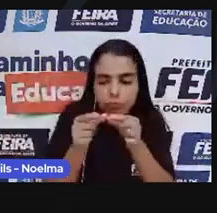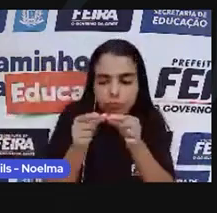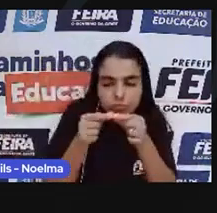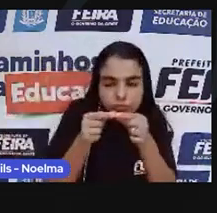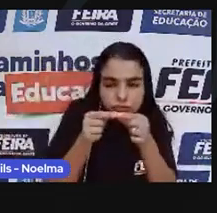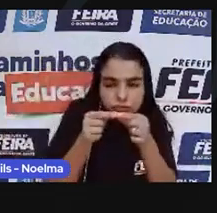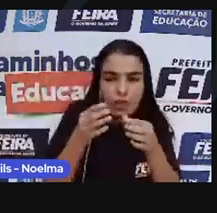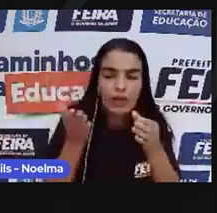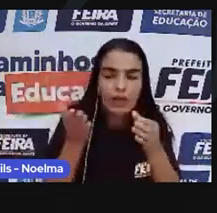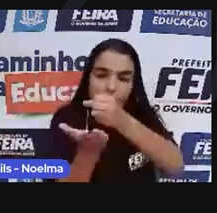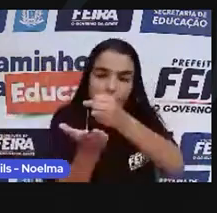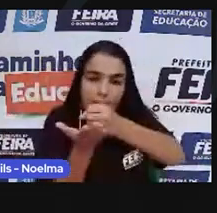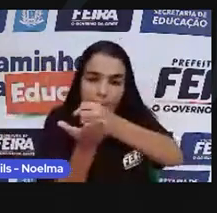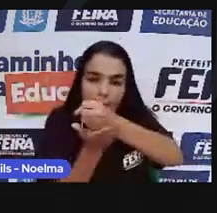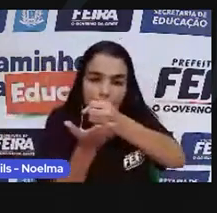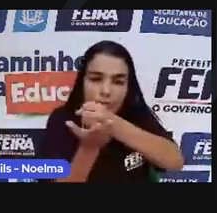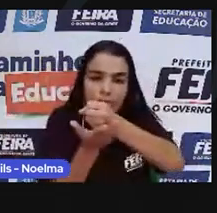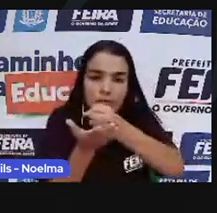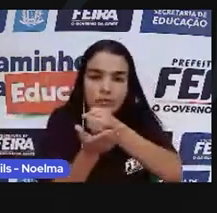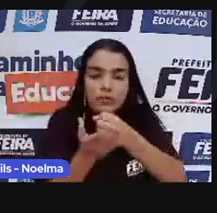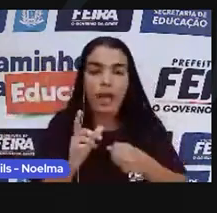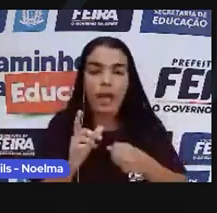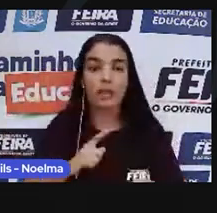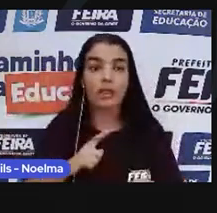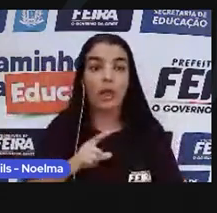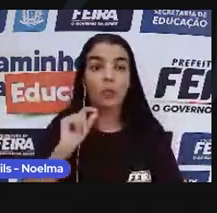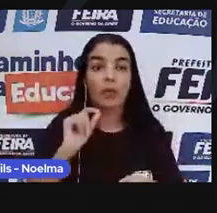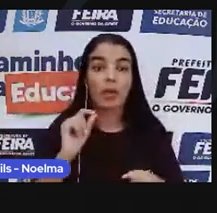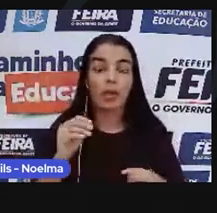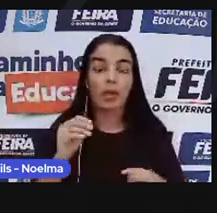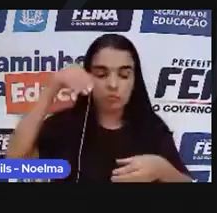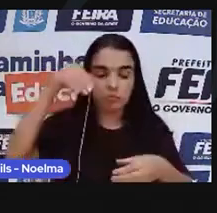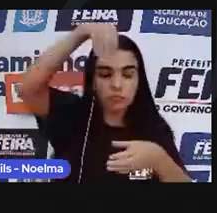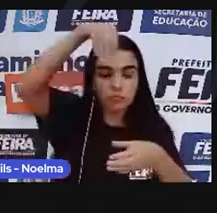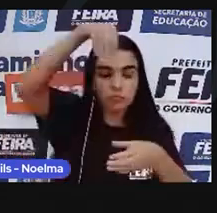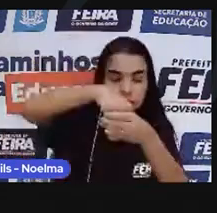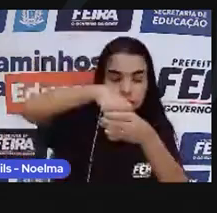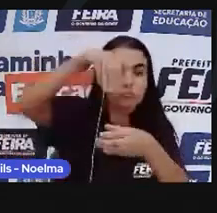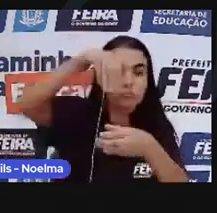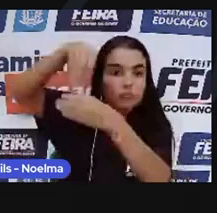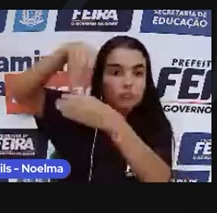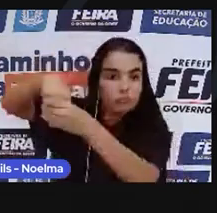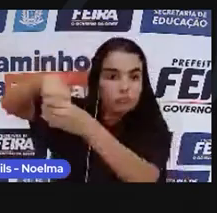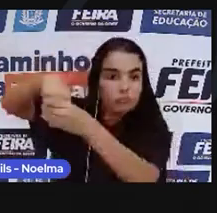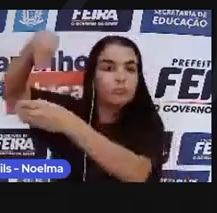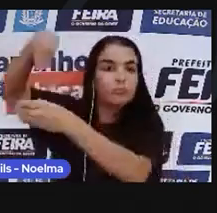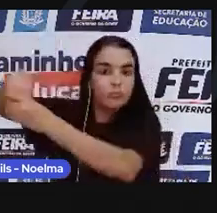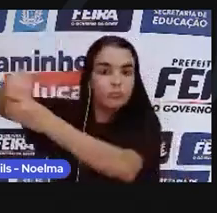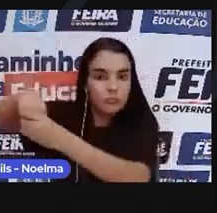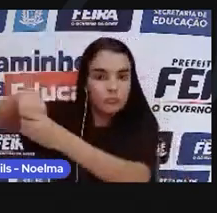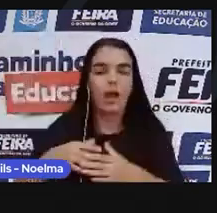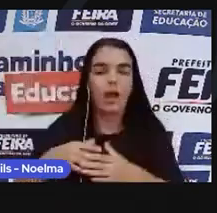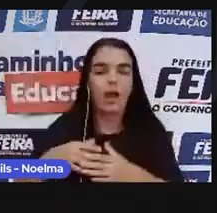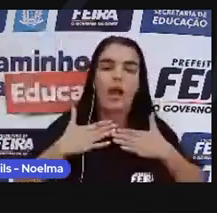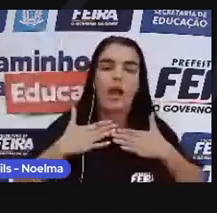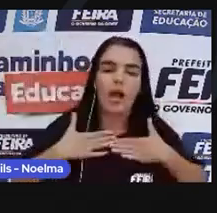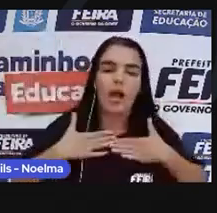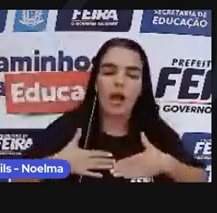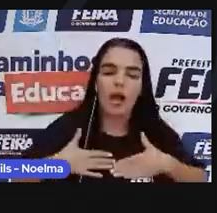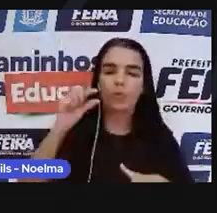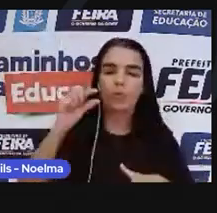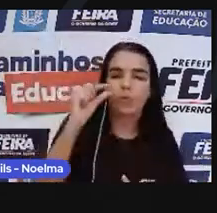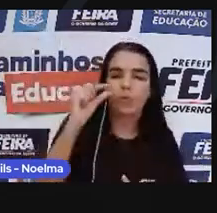Na casa de purgar, esses vasos eram encaixados em mesas para que o melaço escorresse aos poucos, e assim